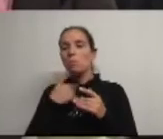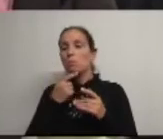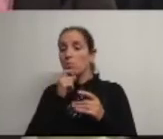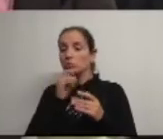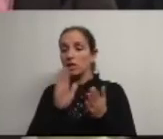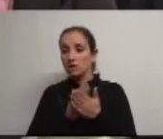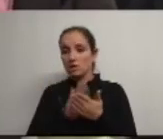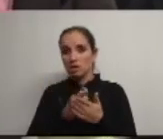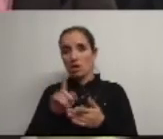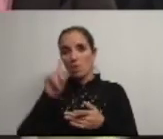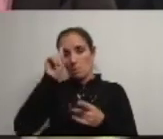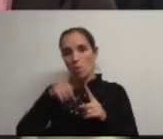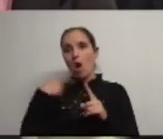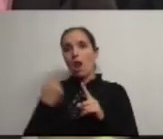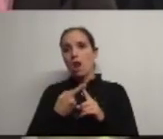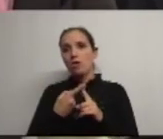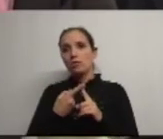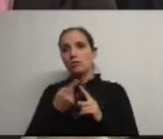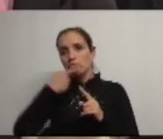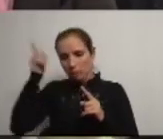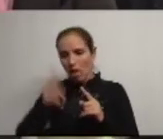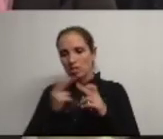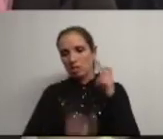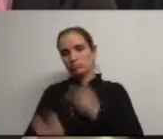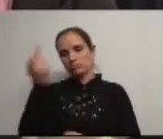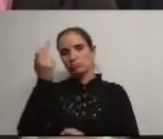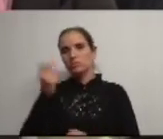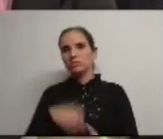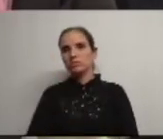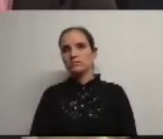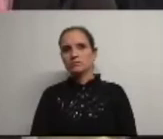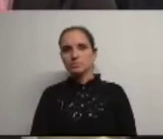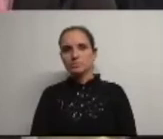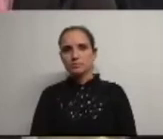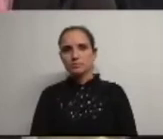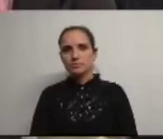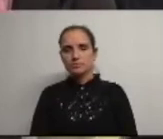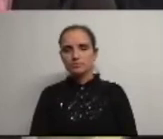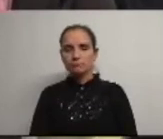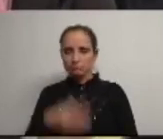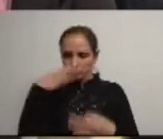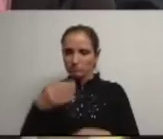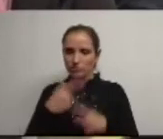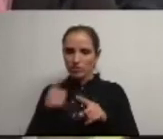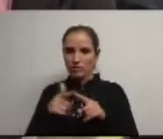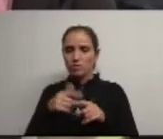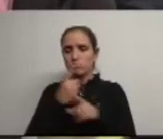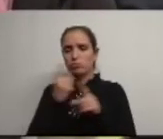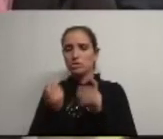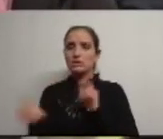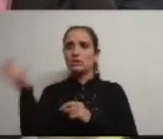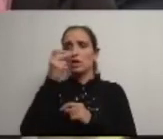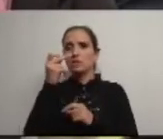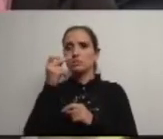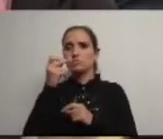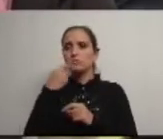no próximo ano a gente ok estará num lugar diferente porque entraram por cima